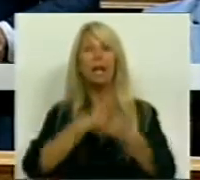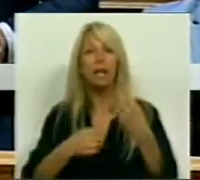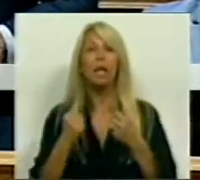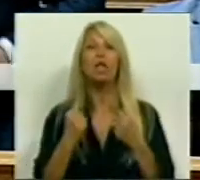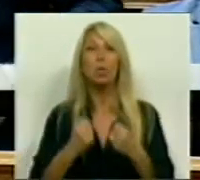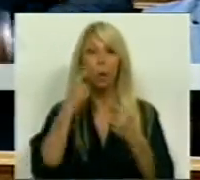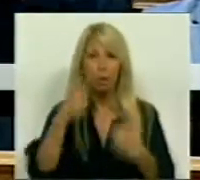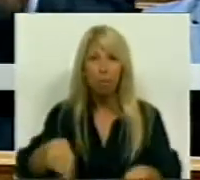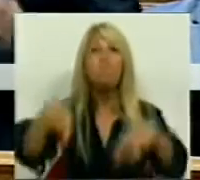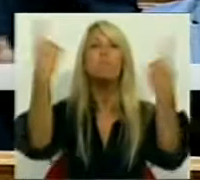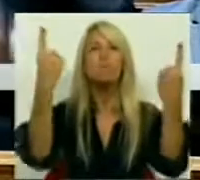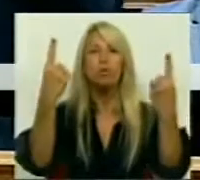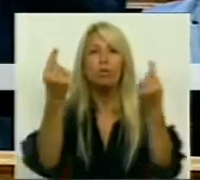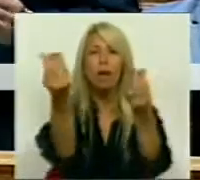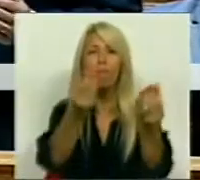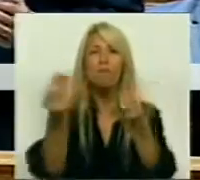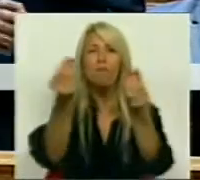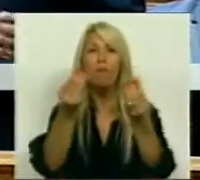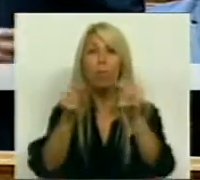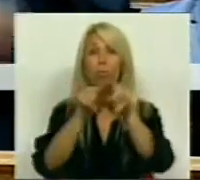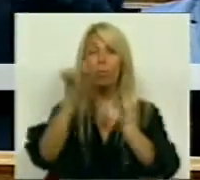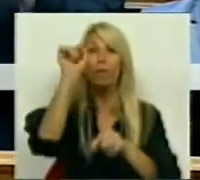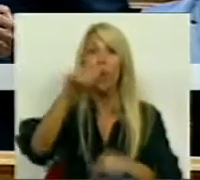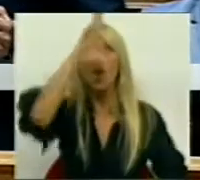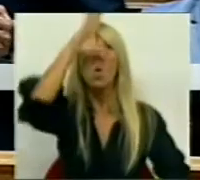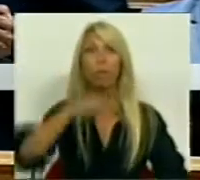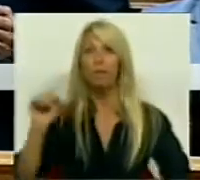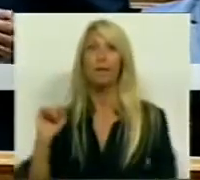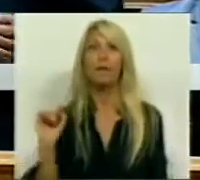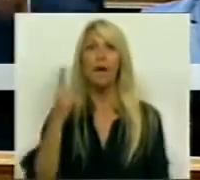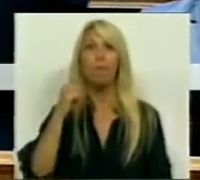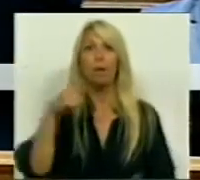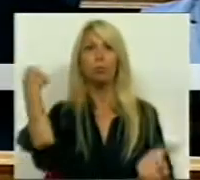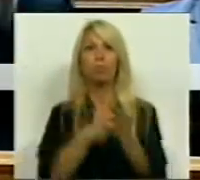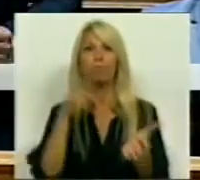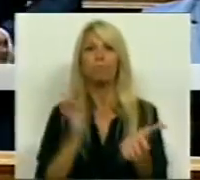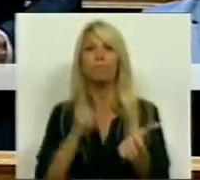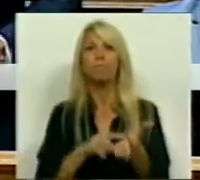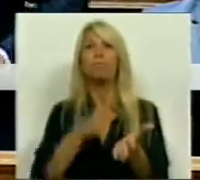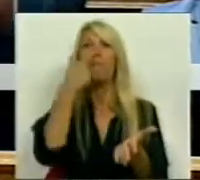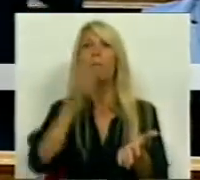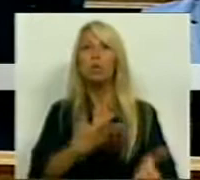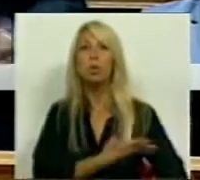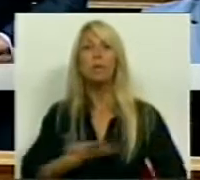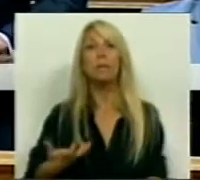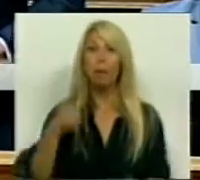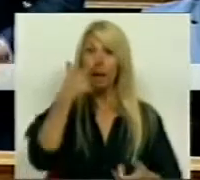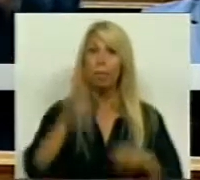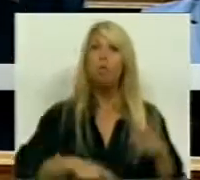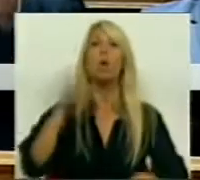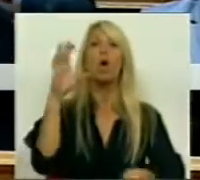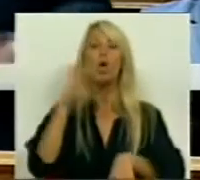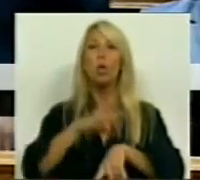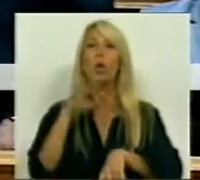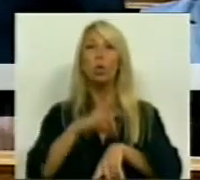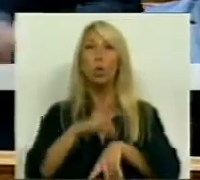vossa política. Um Governo que foi tão célere em cobrar aos desempregados e aos doentes os